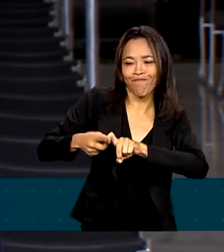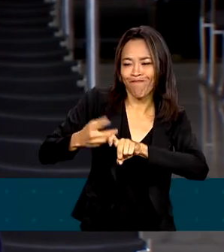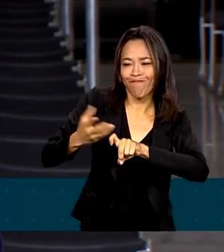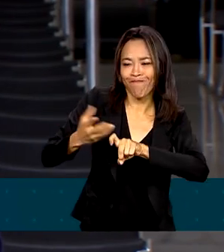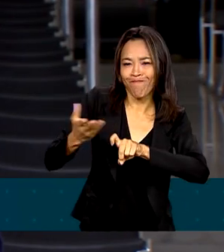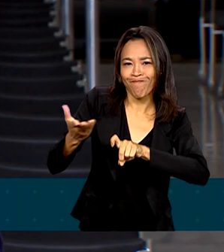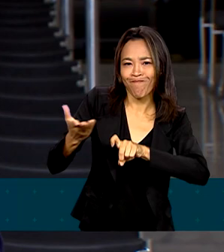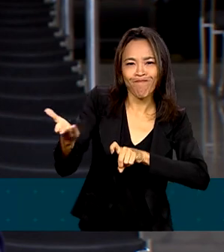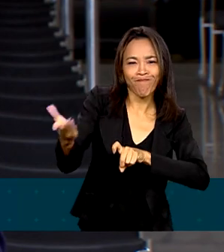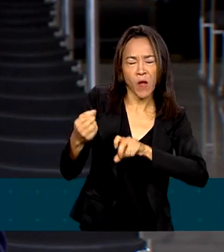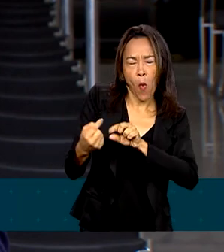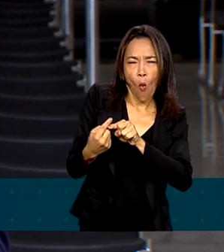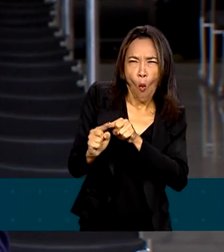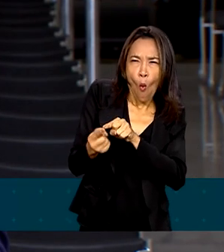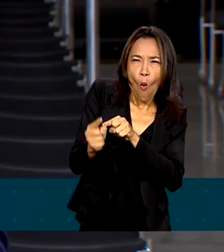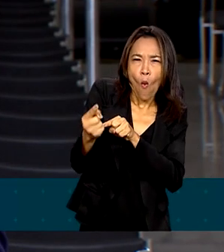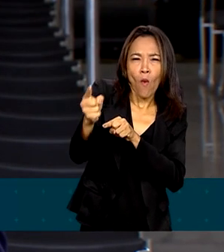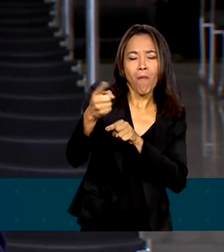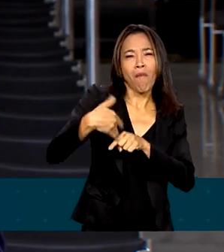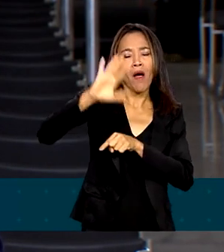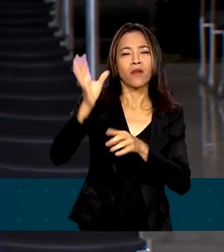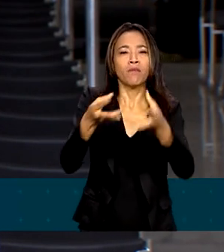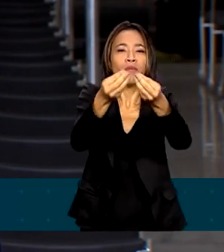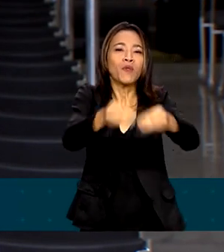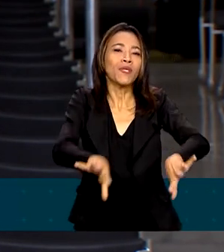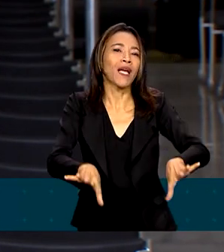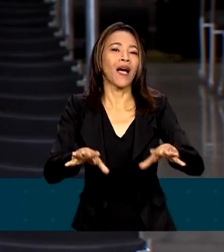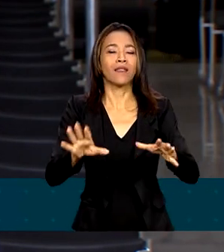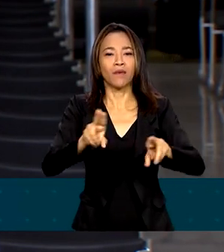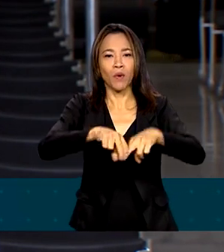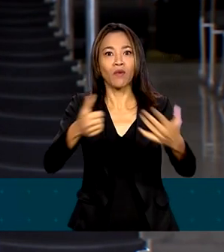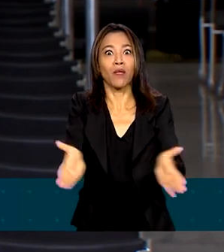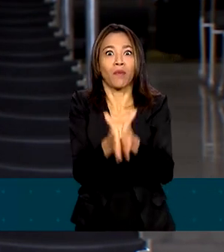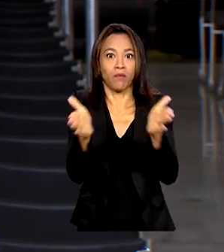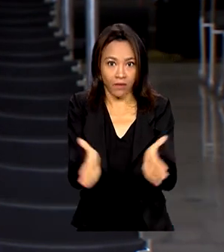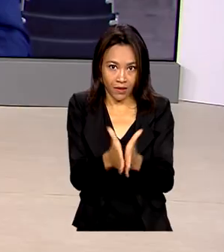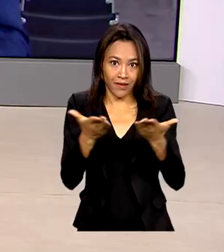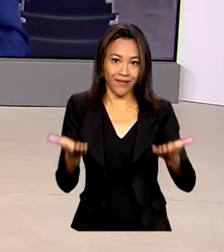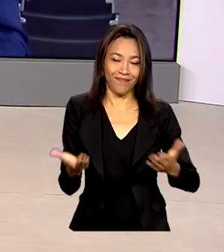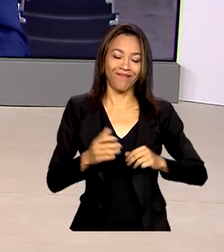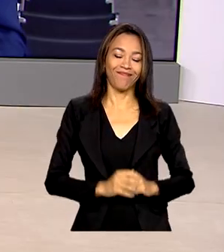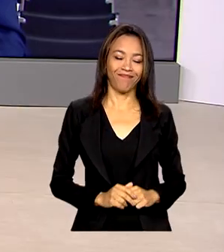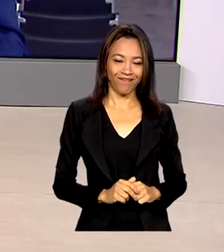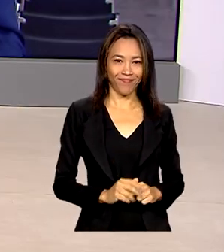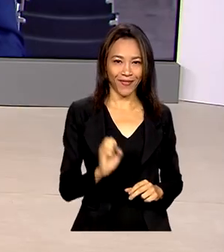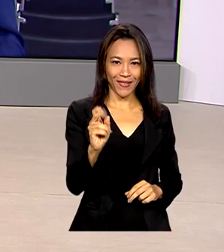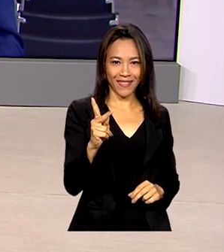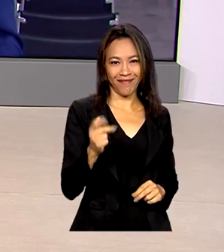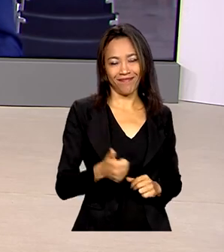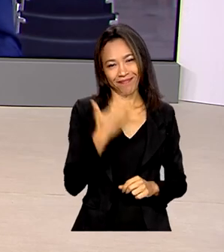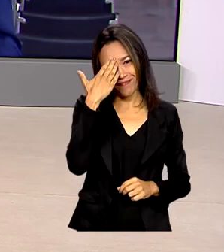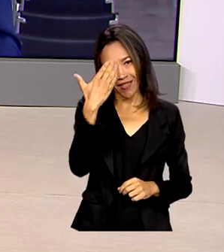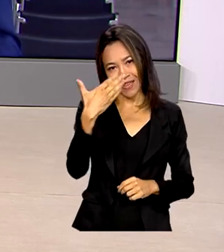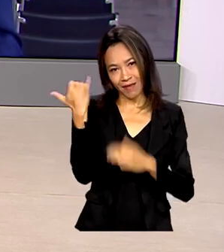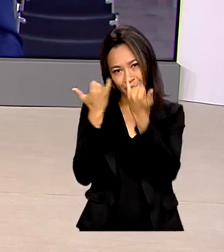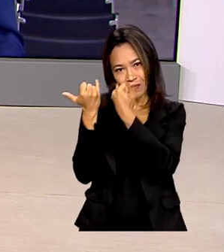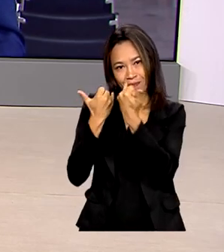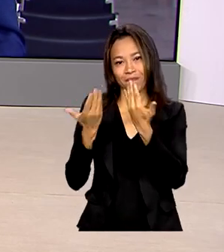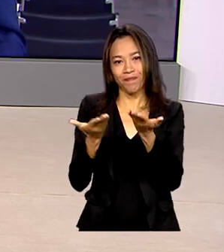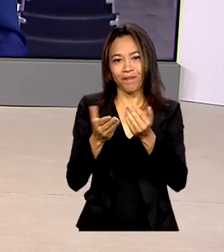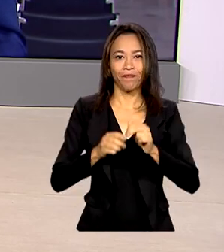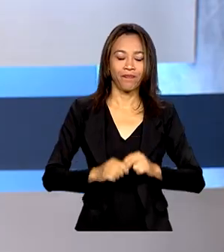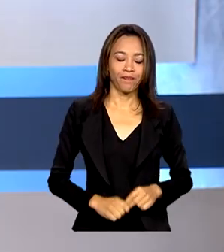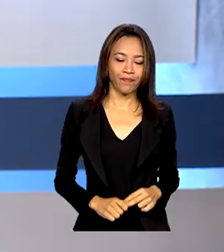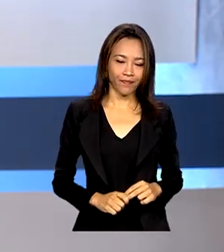principalmente nas regiões mais afetadas pela extrema pobreza. Eu volto com você, Vanessa. Ok, Glauco. Obrigada pelas informações.